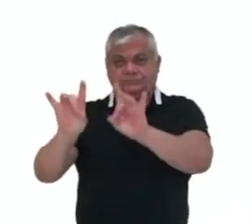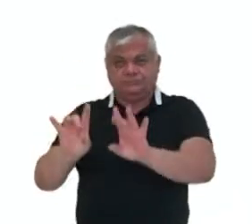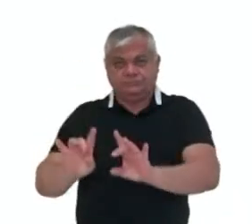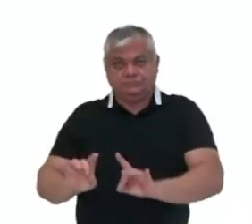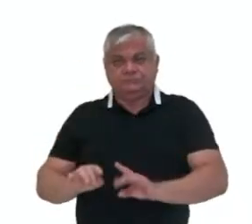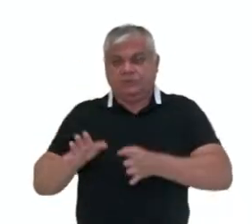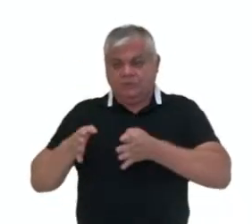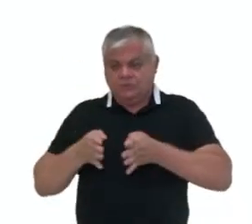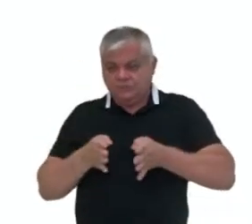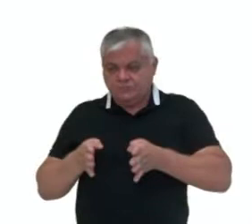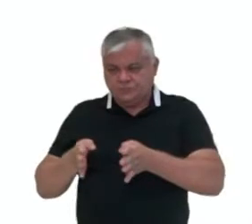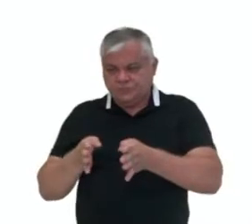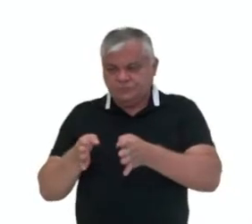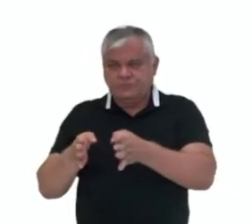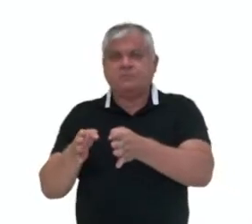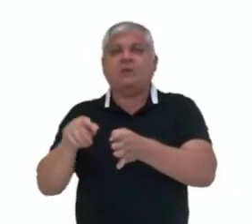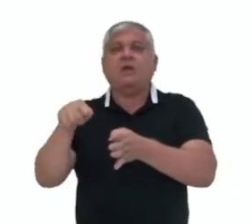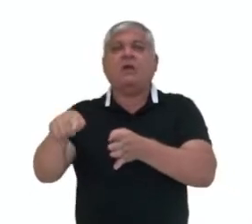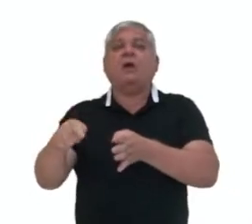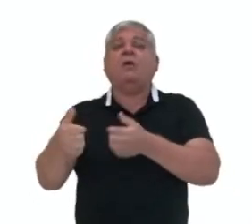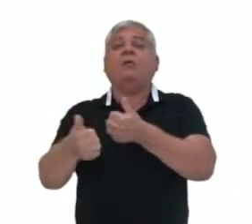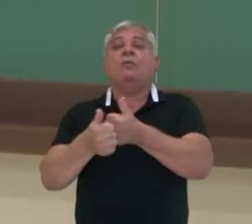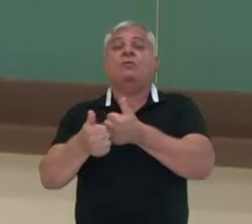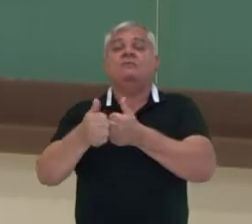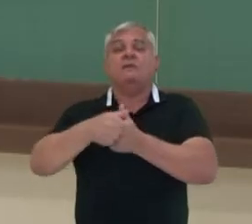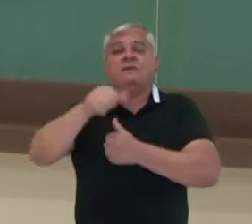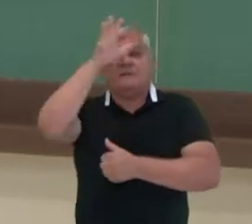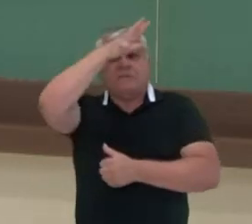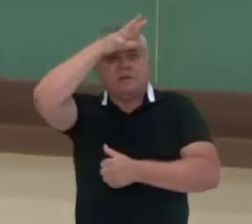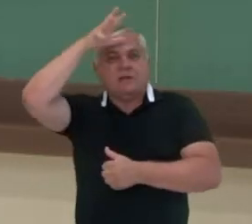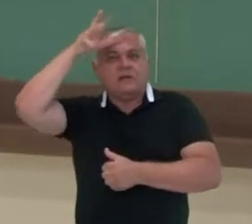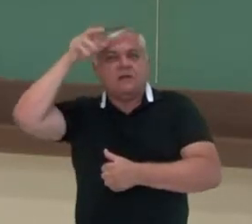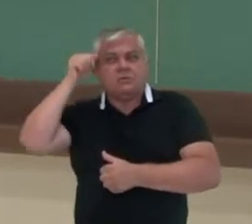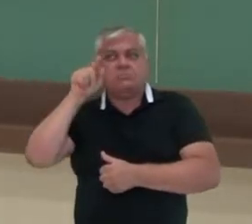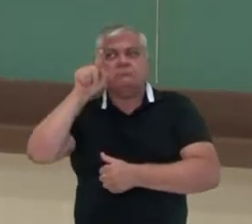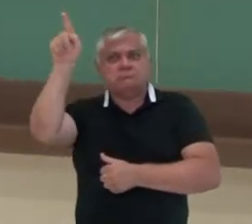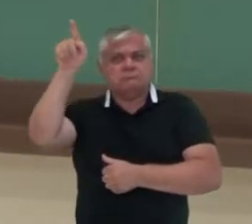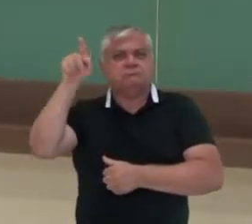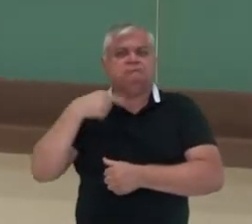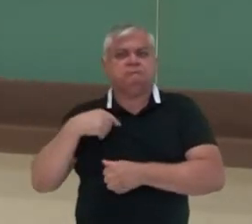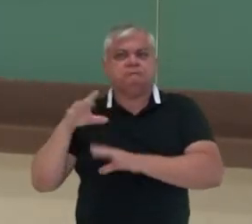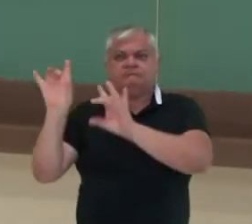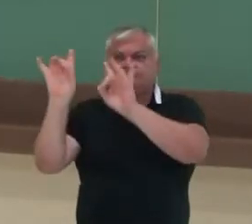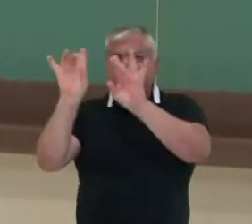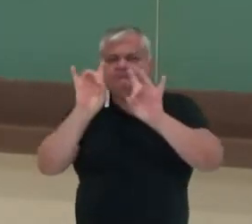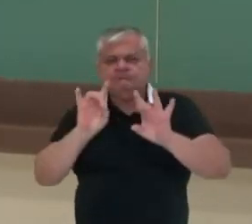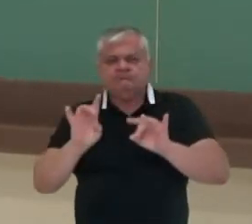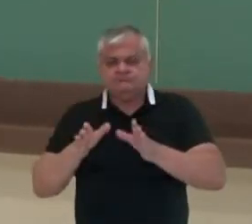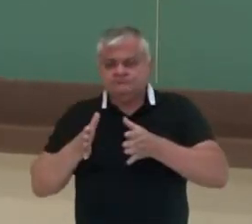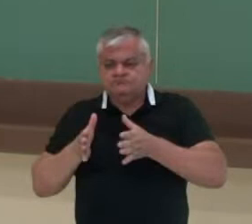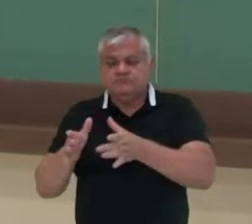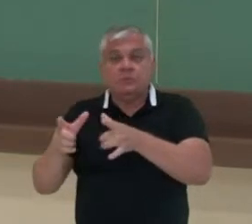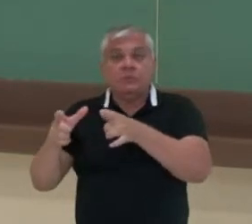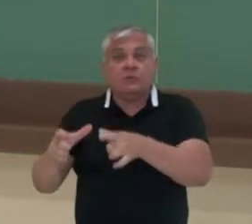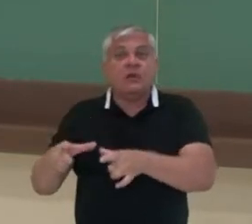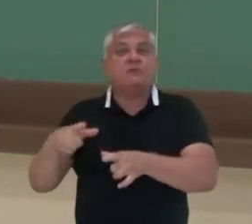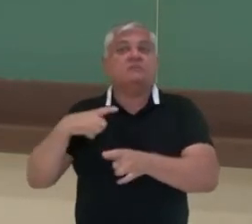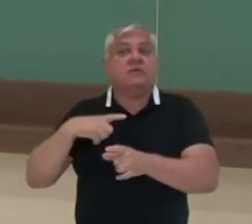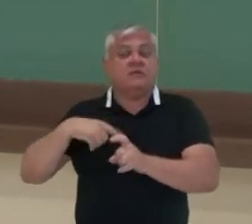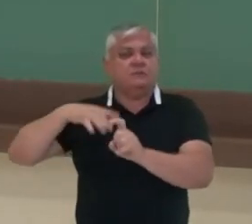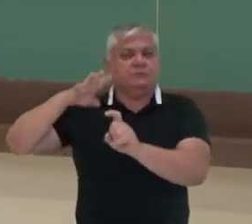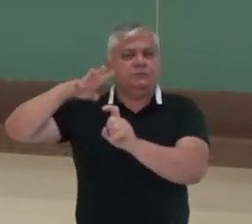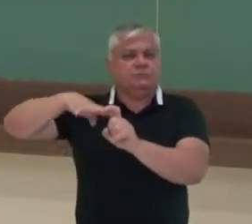Uau Pes e Papuri, localizado no Amazonas. Aliás, deste local existe um mito indígena da